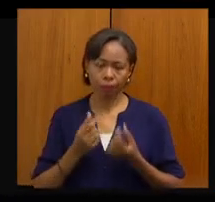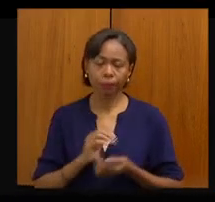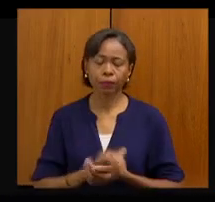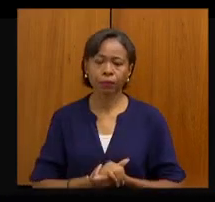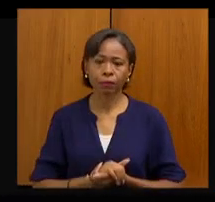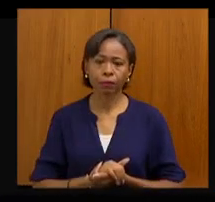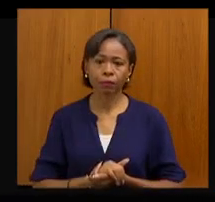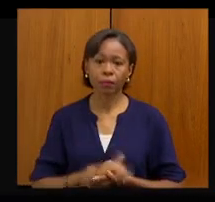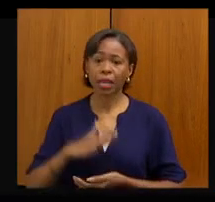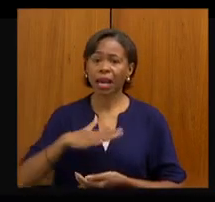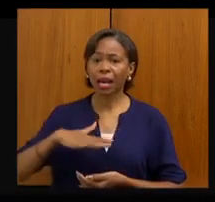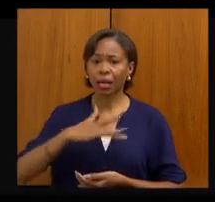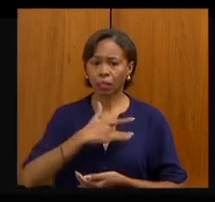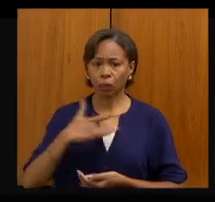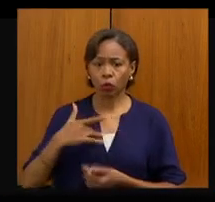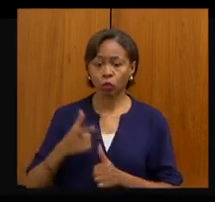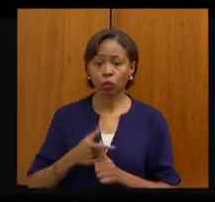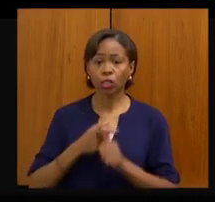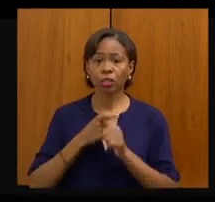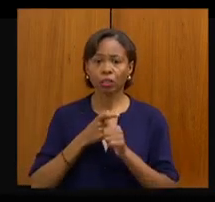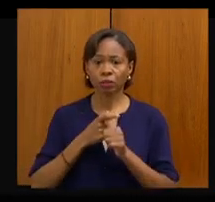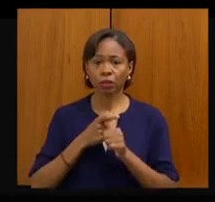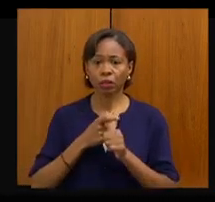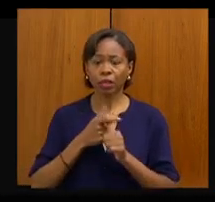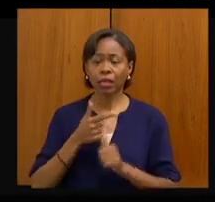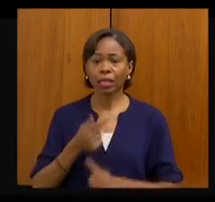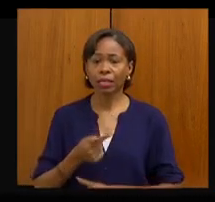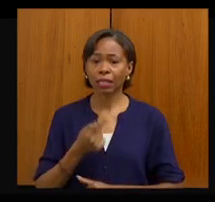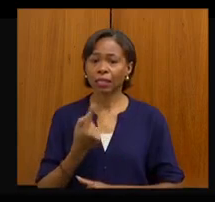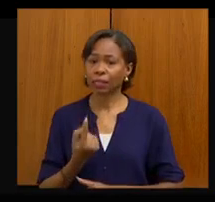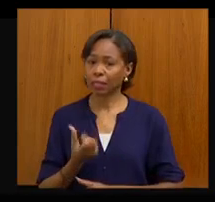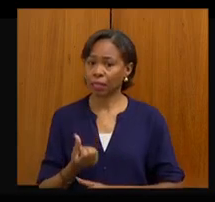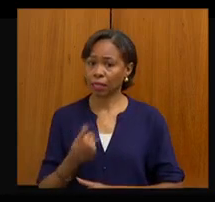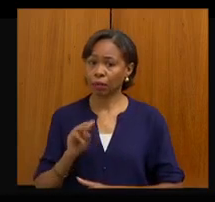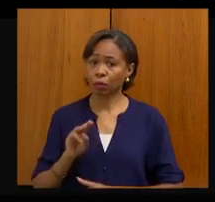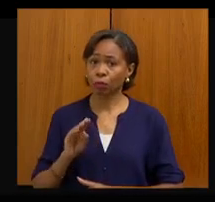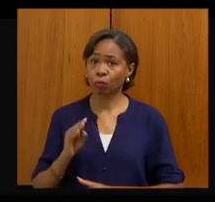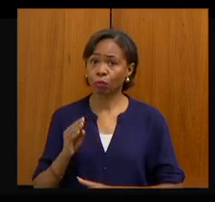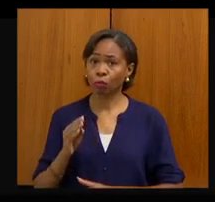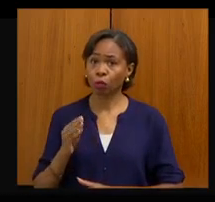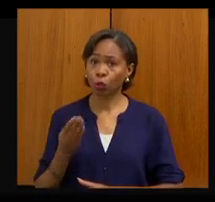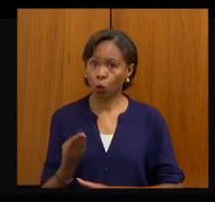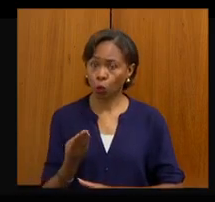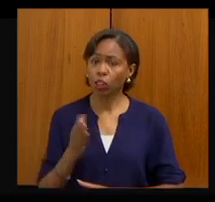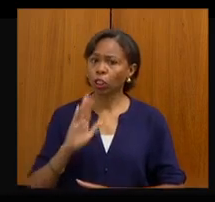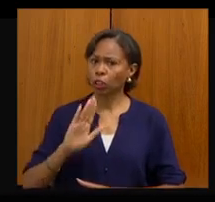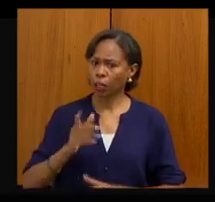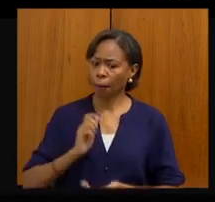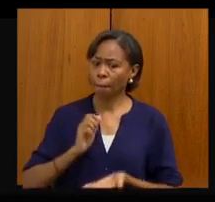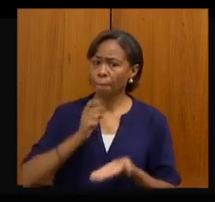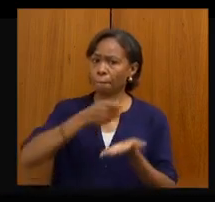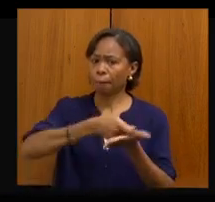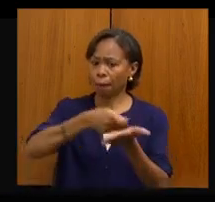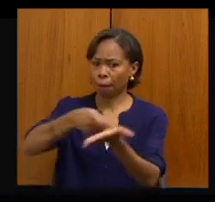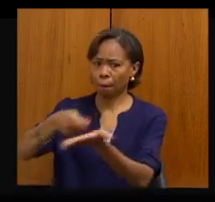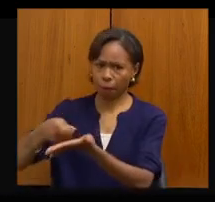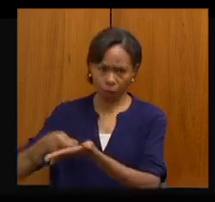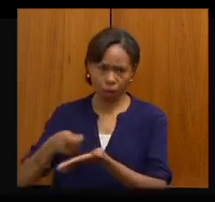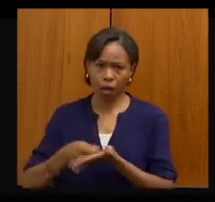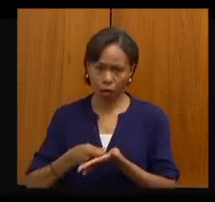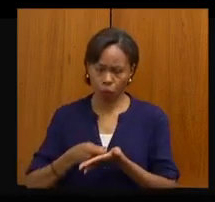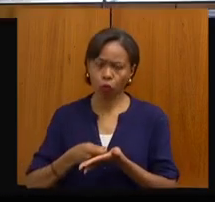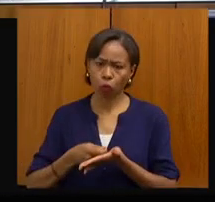saúde, lembrando que 716 milhões de reais já foram pagos aos municípios e prestadores do acordo